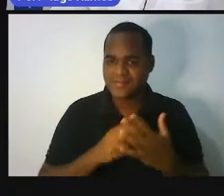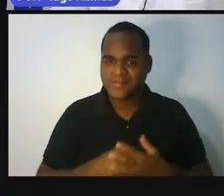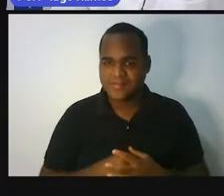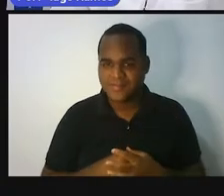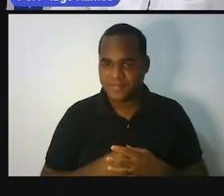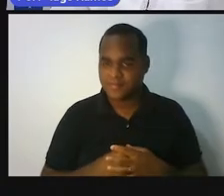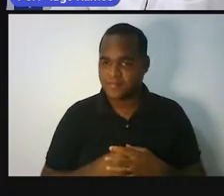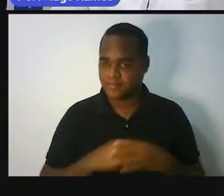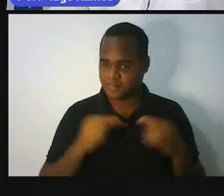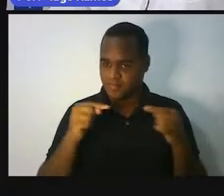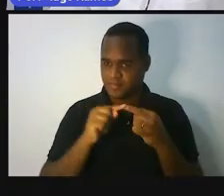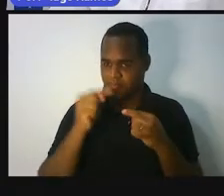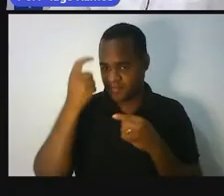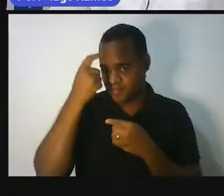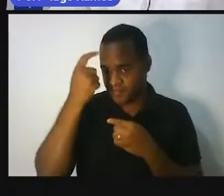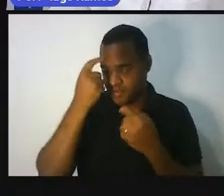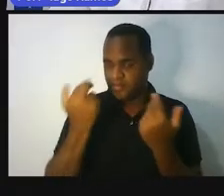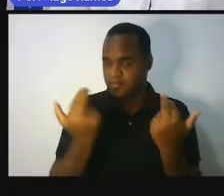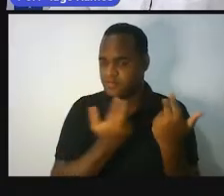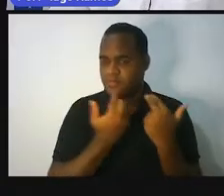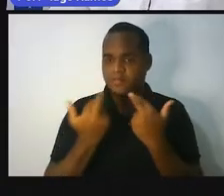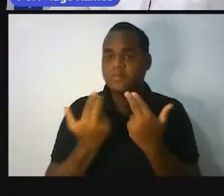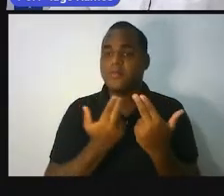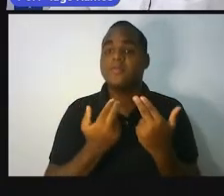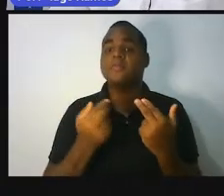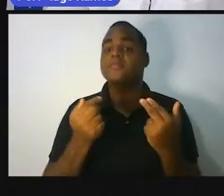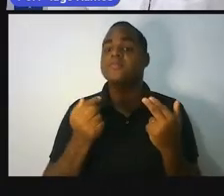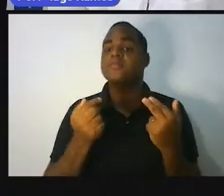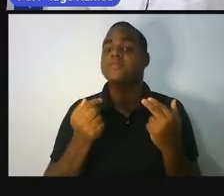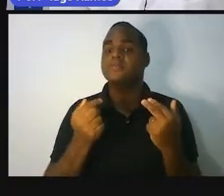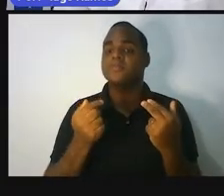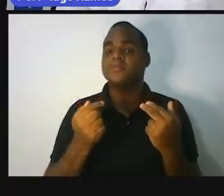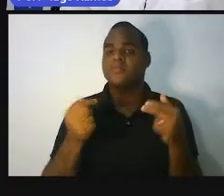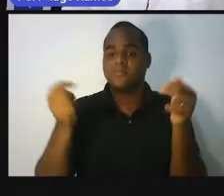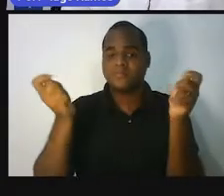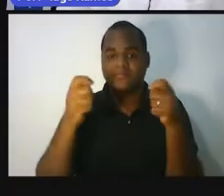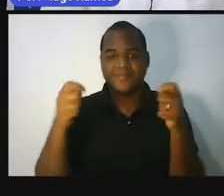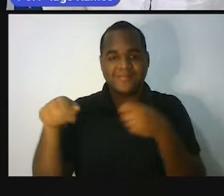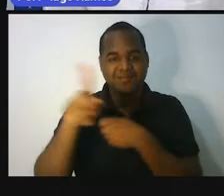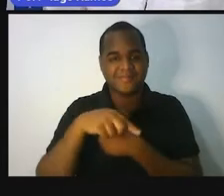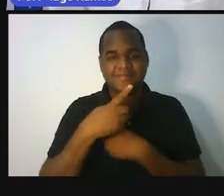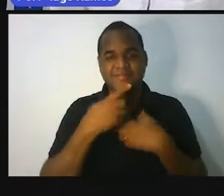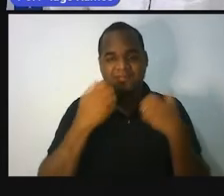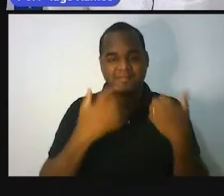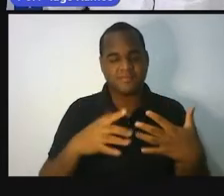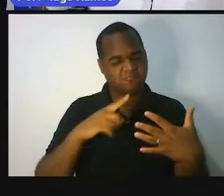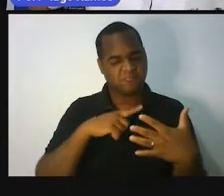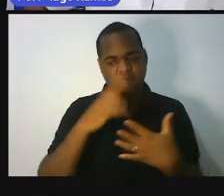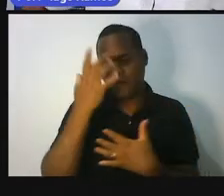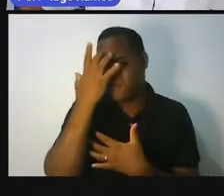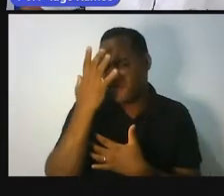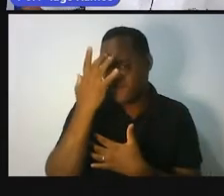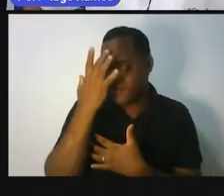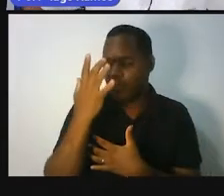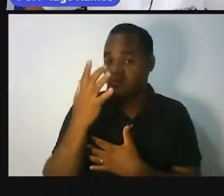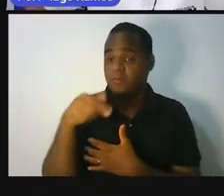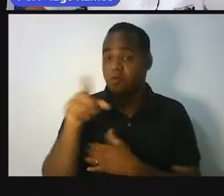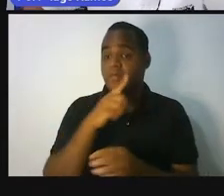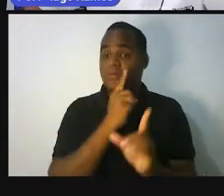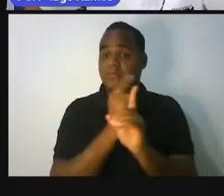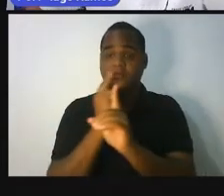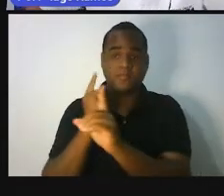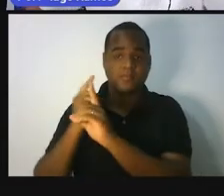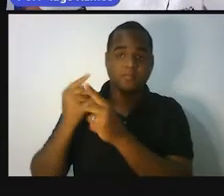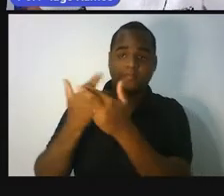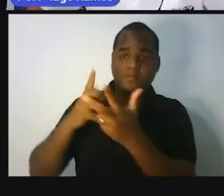Será que você pensa assim também? Bom, é certo que talvez não seja uma tarefa fácil encontrar uma resposta